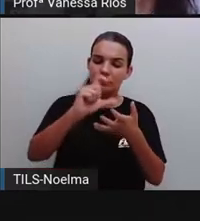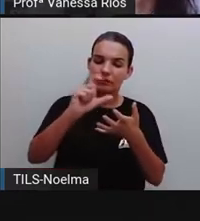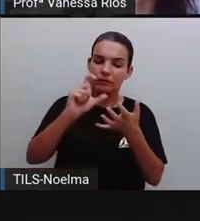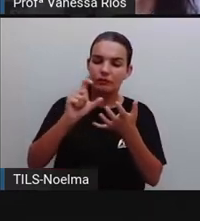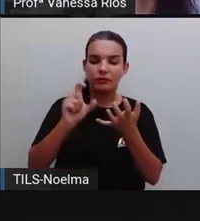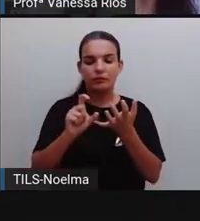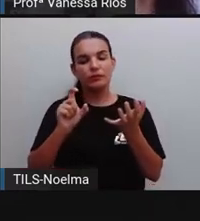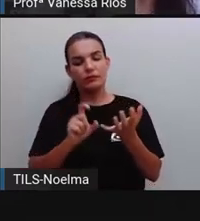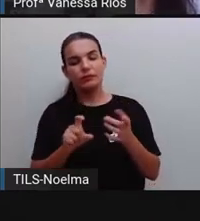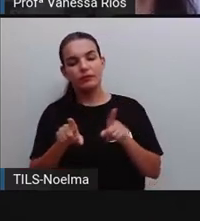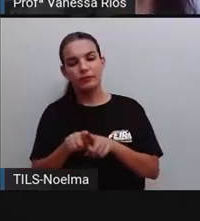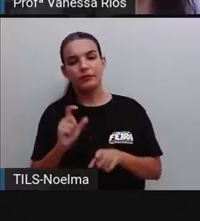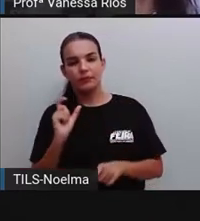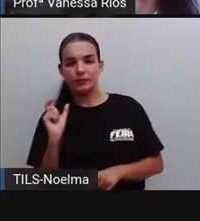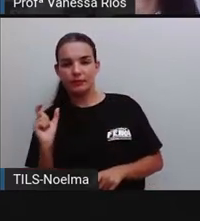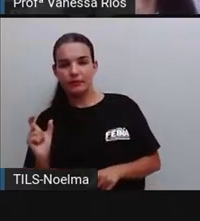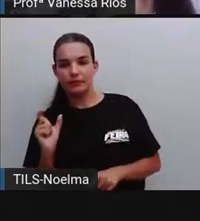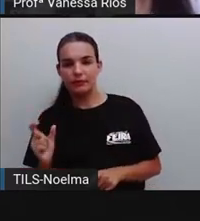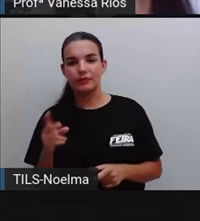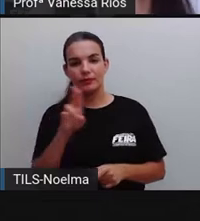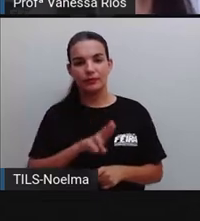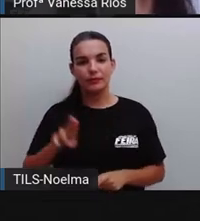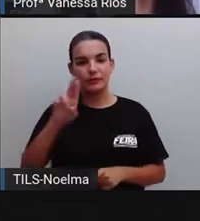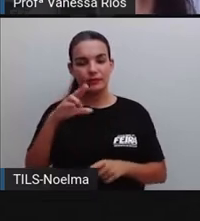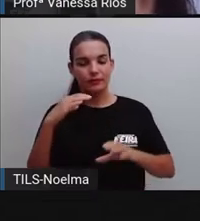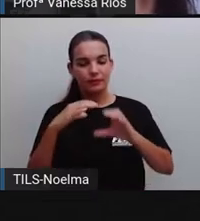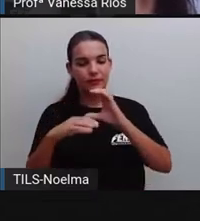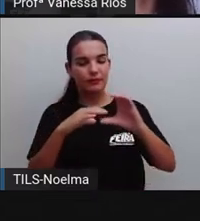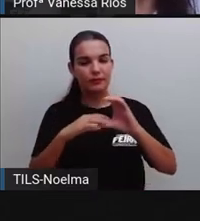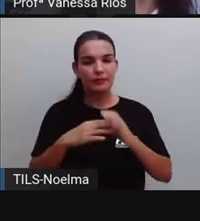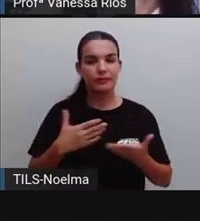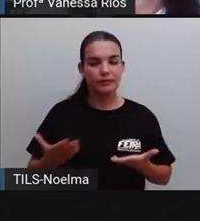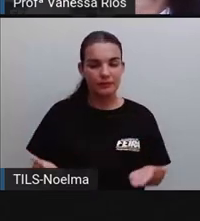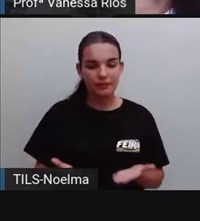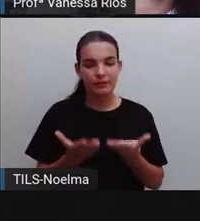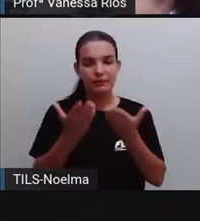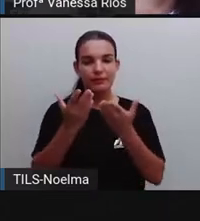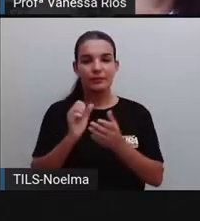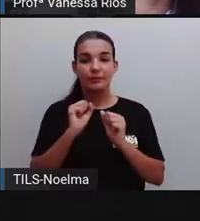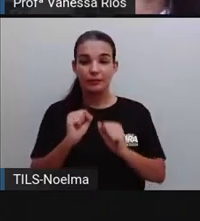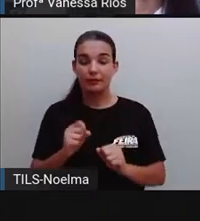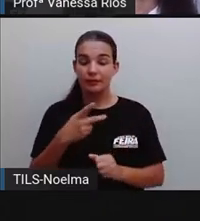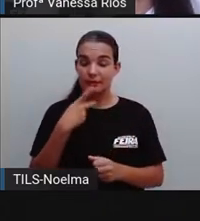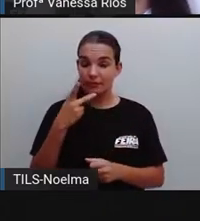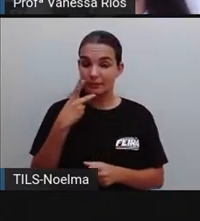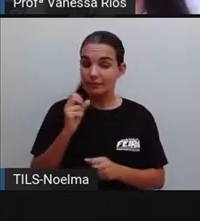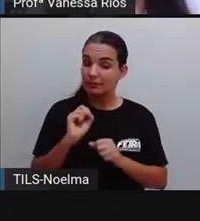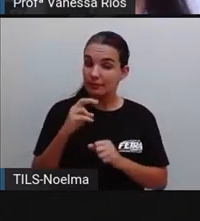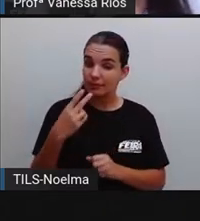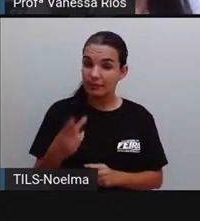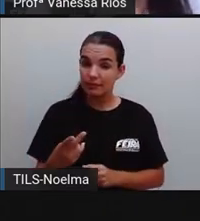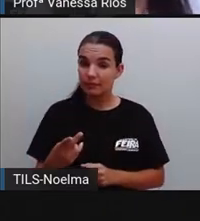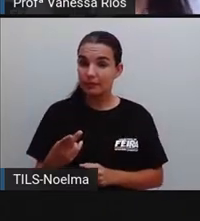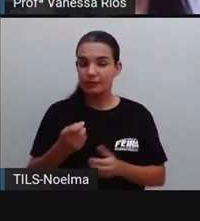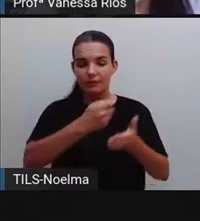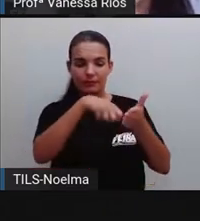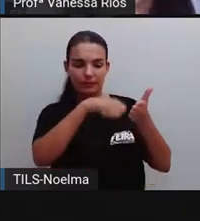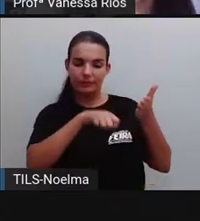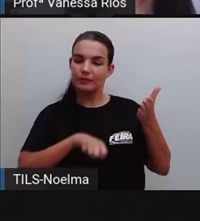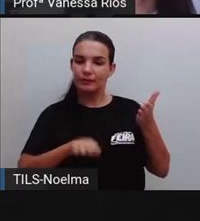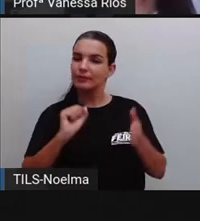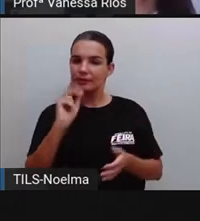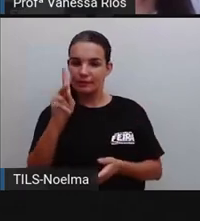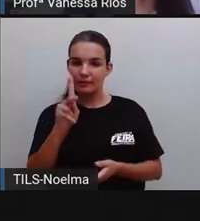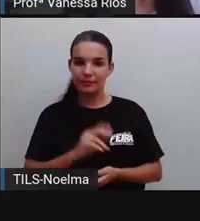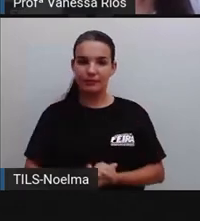as palavras que utilizamos em nosso processo de comunicação, seja ele falado ou seja ele escrito.